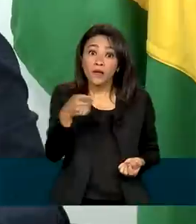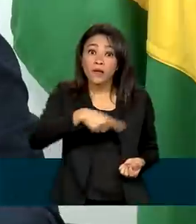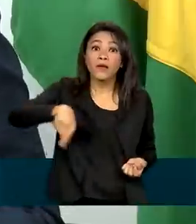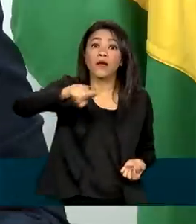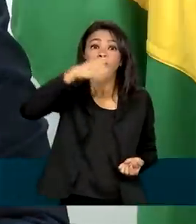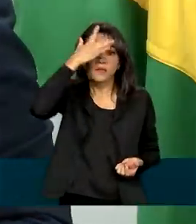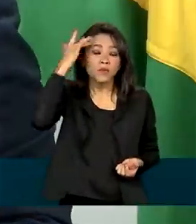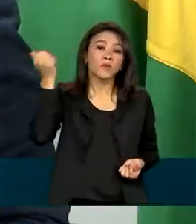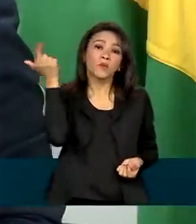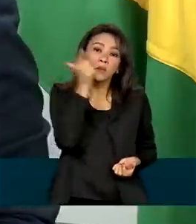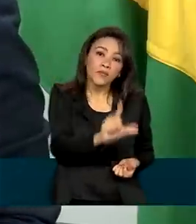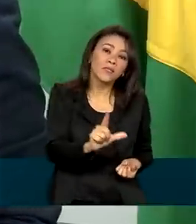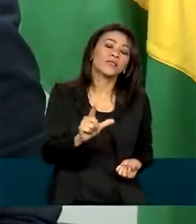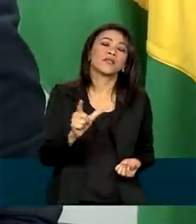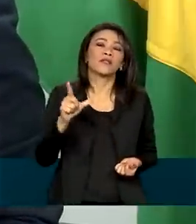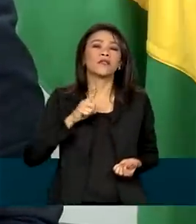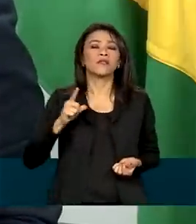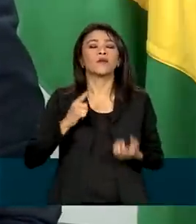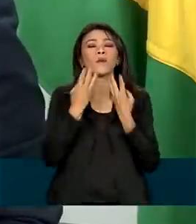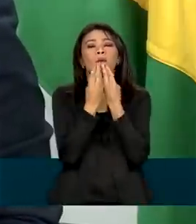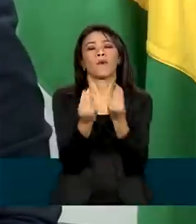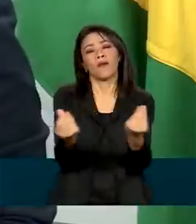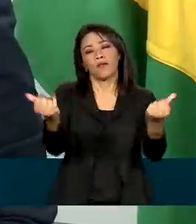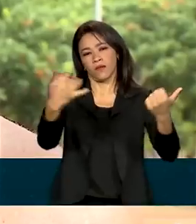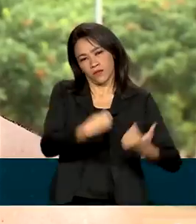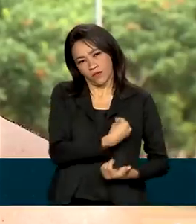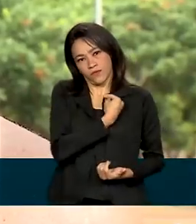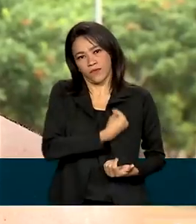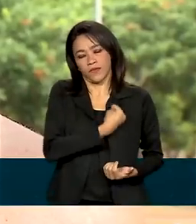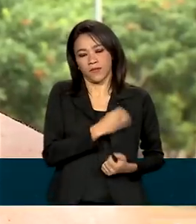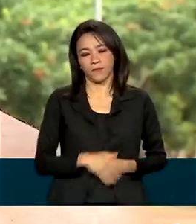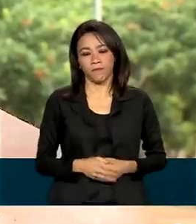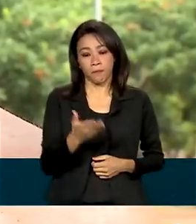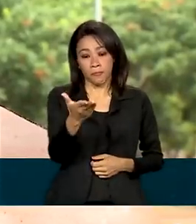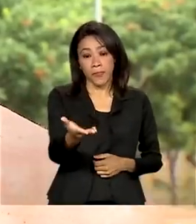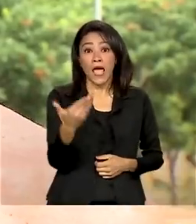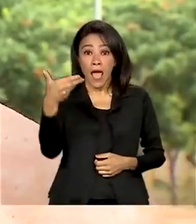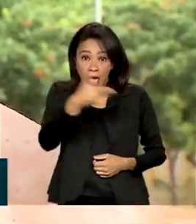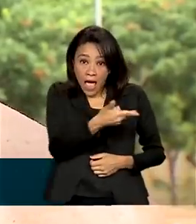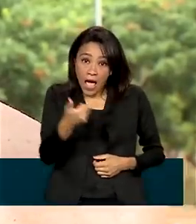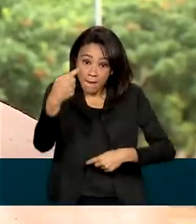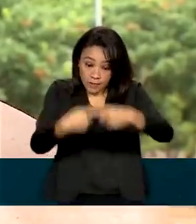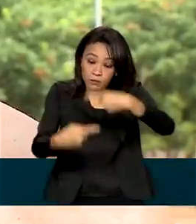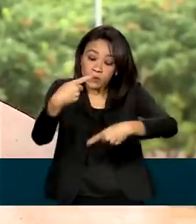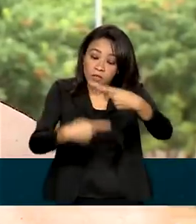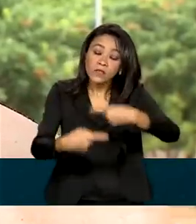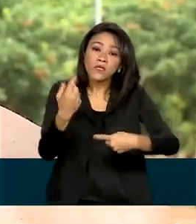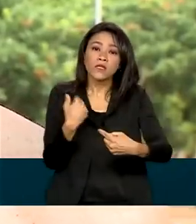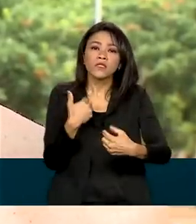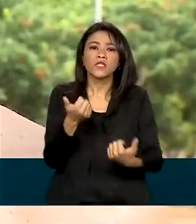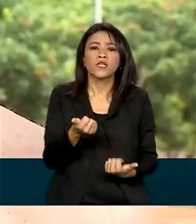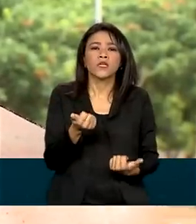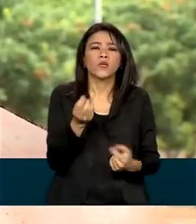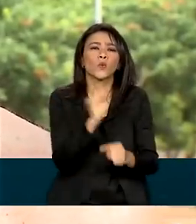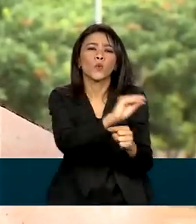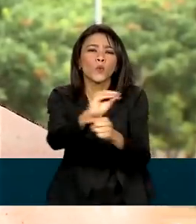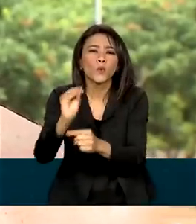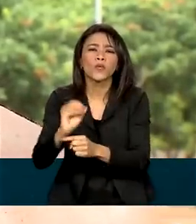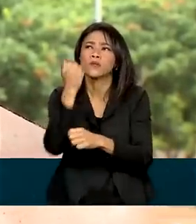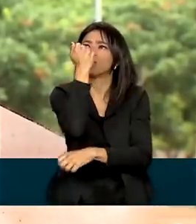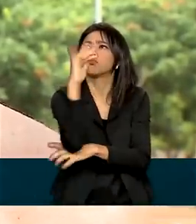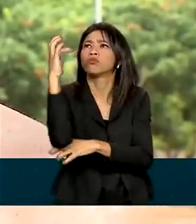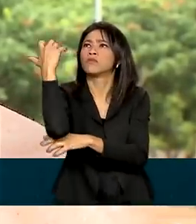um ganho enquanto qualidade de vida para a nossa sociedade. Essas políticas públicas que cuidam dos nossos parques,